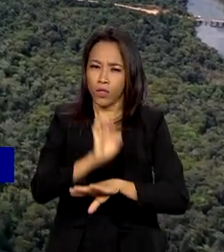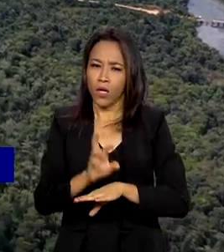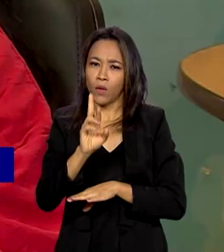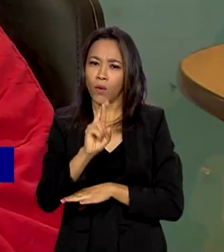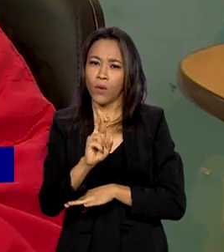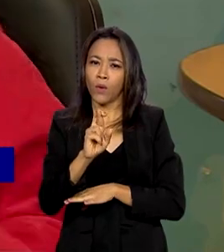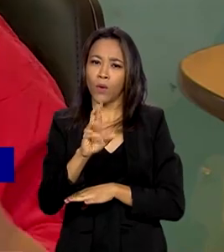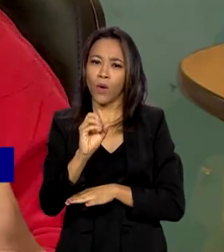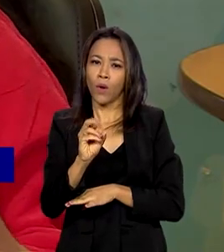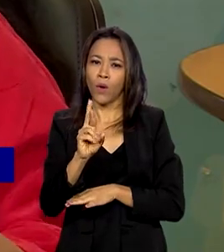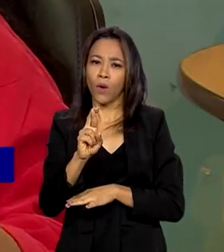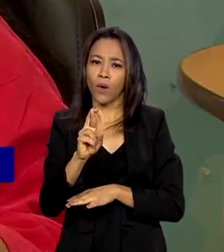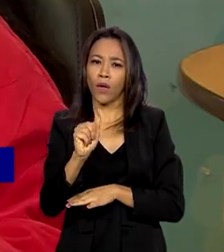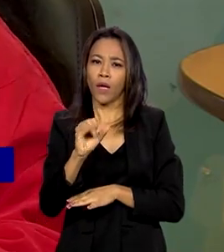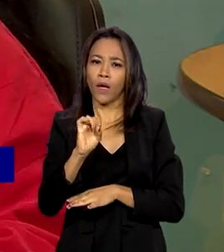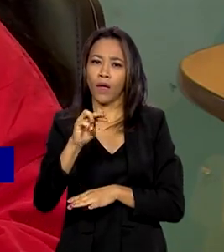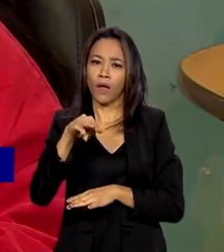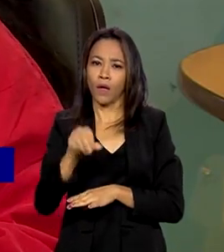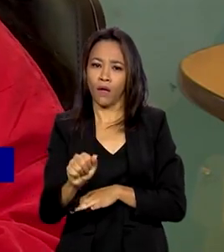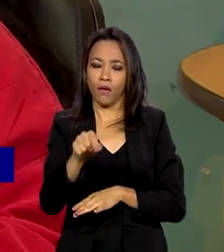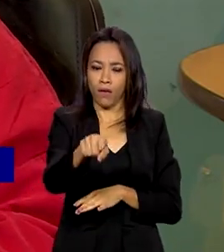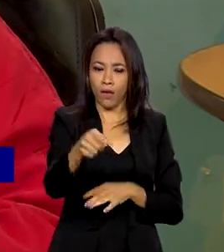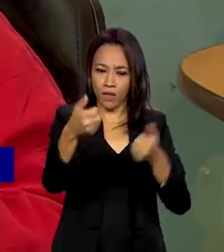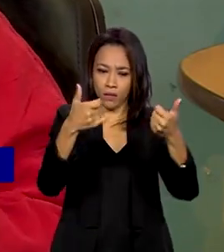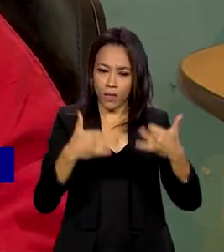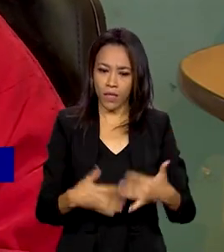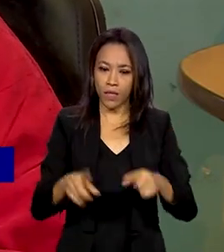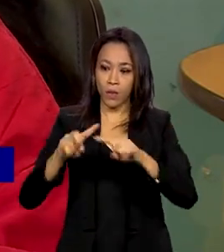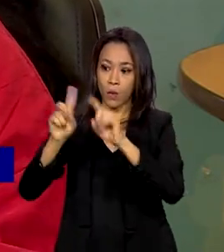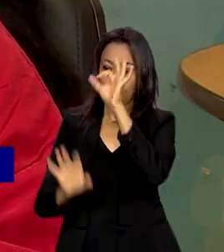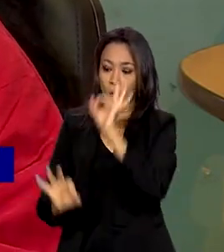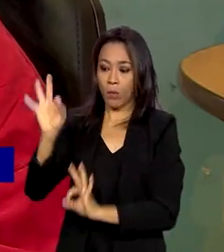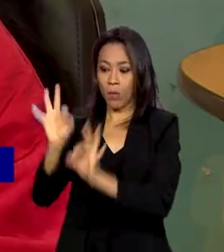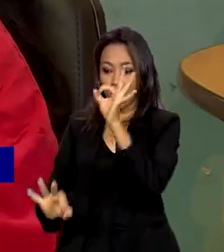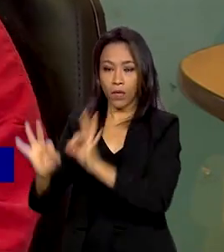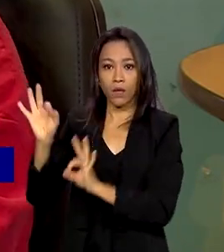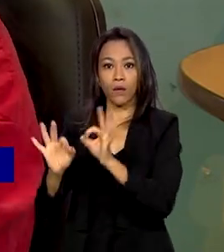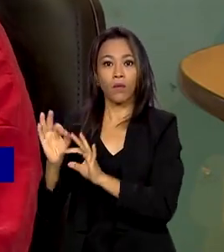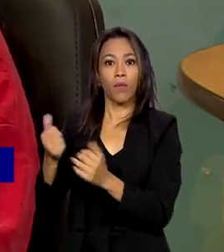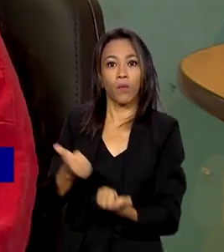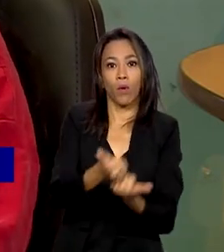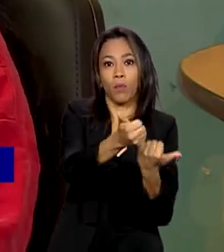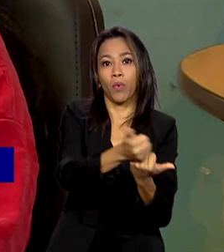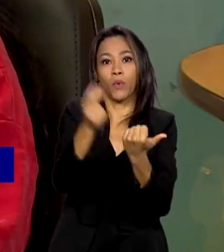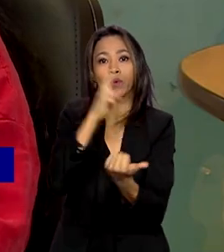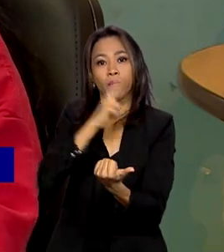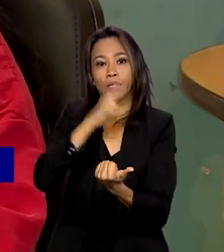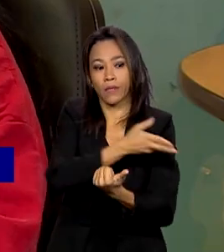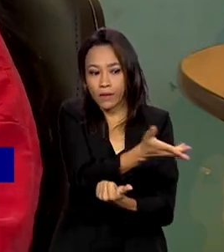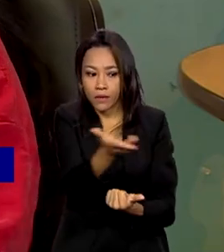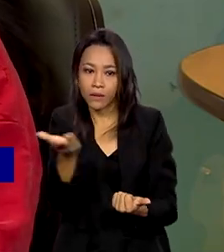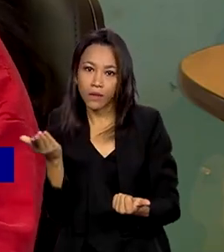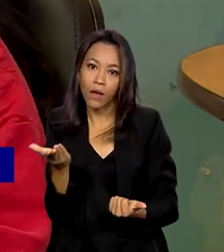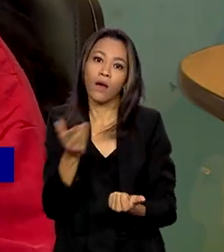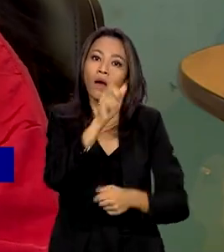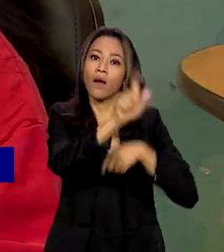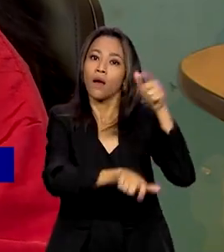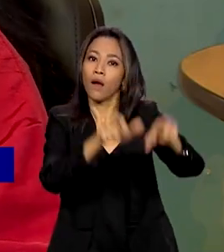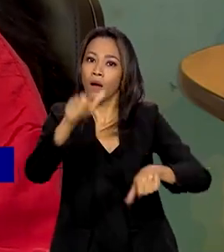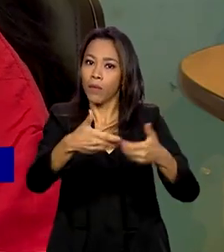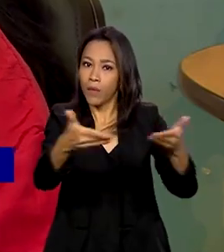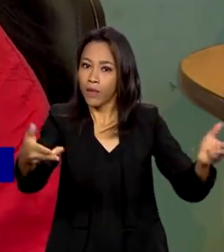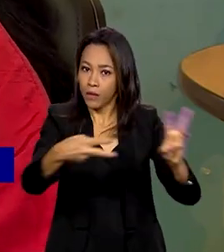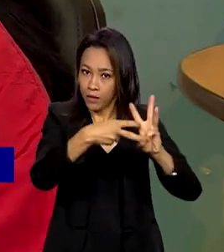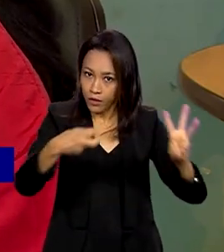federal. O plano de atendimento emergencial e de continuidade, tanto de saúde quanto